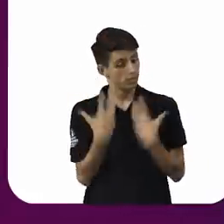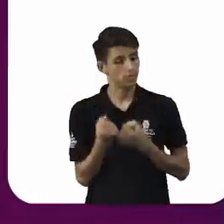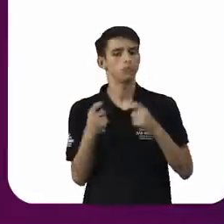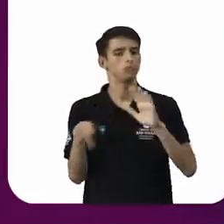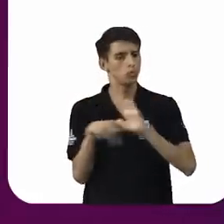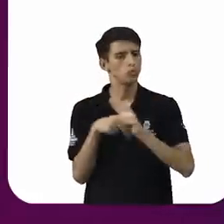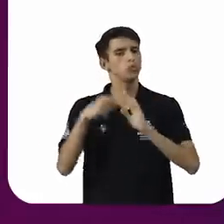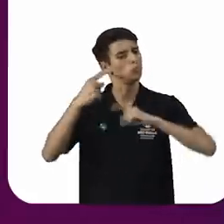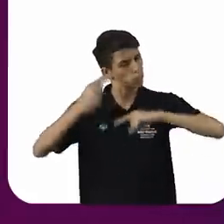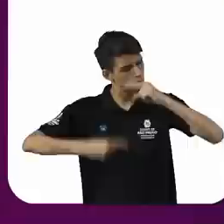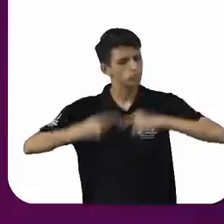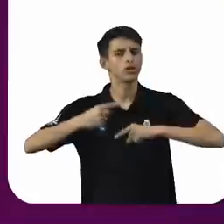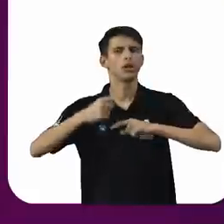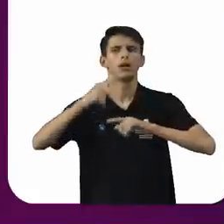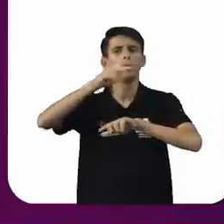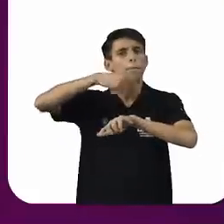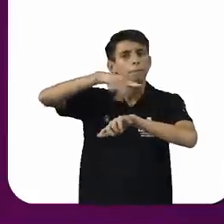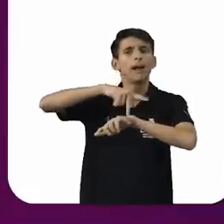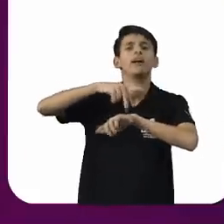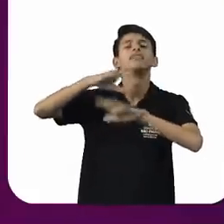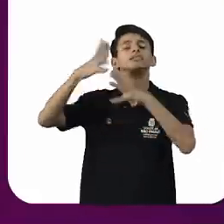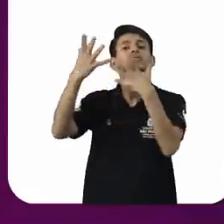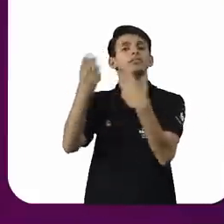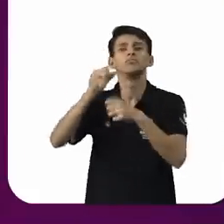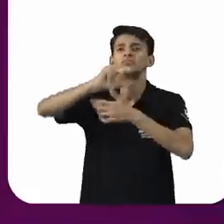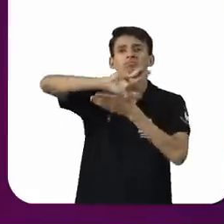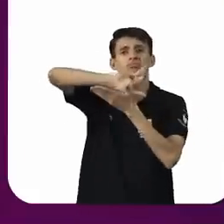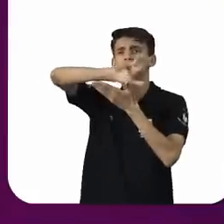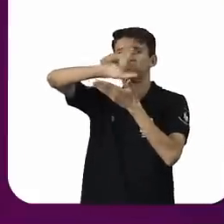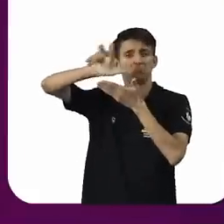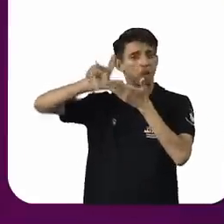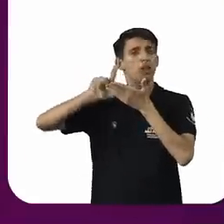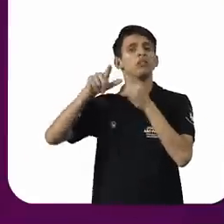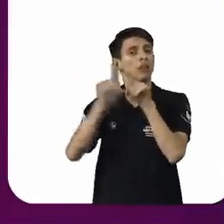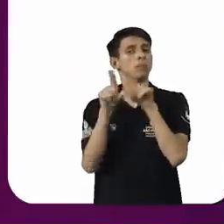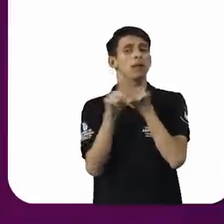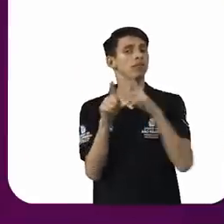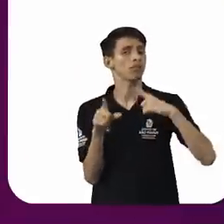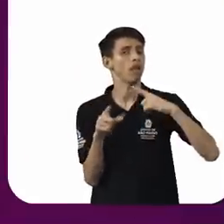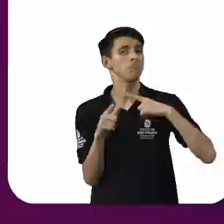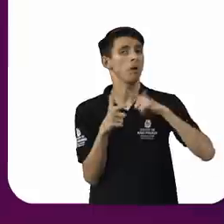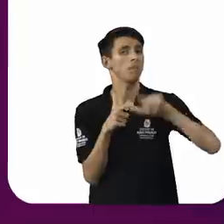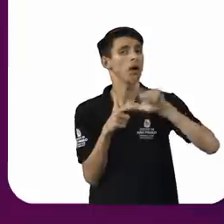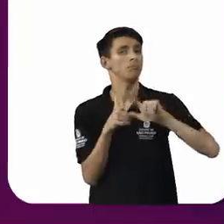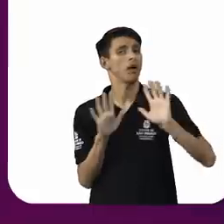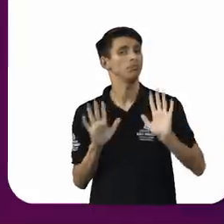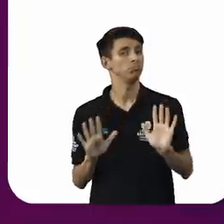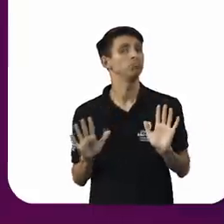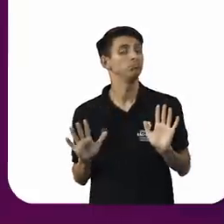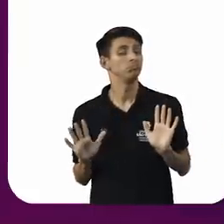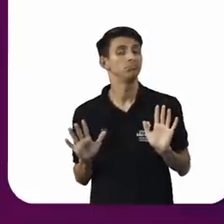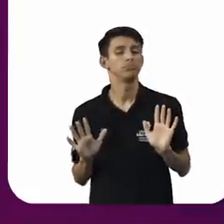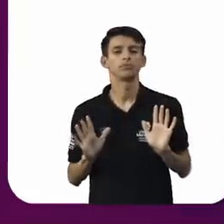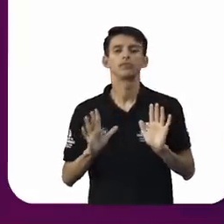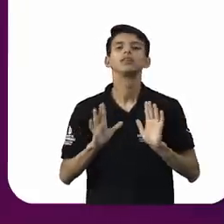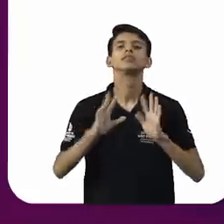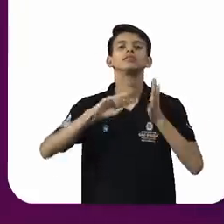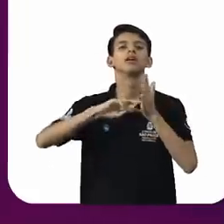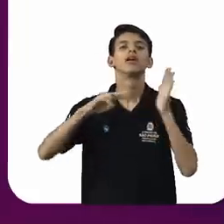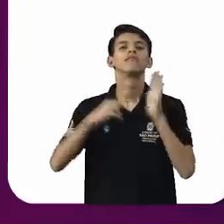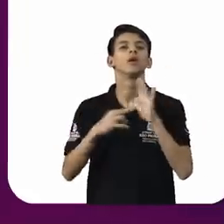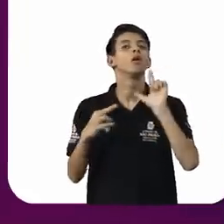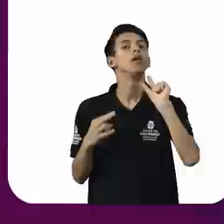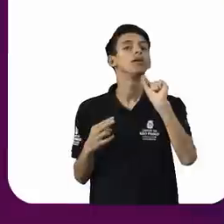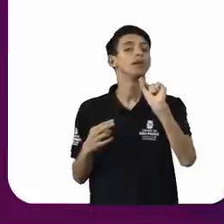políticas, países inteiros. Quer dizer, há países que são extremamente fundamentalistas. Quer dizer, que você